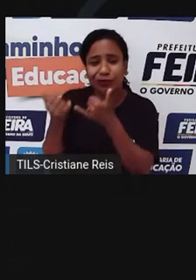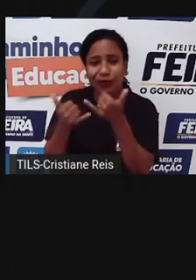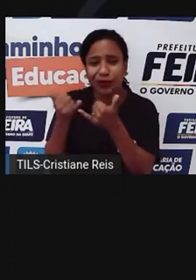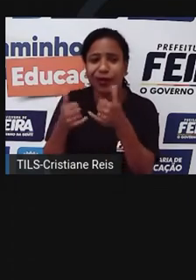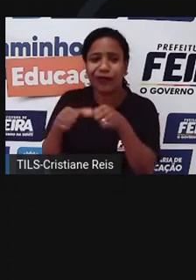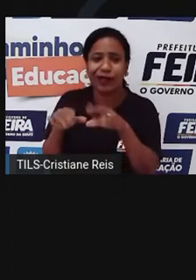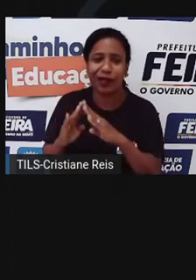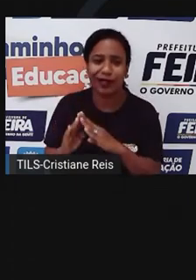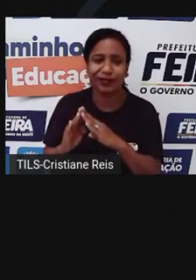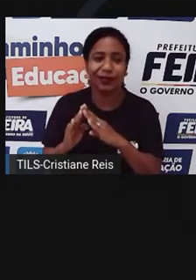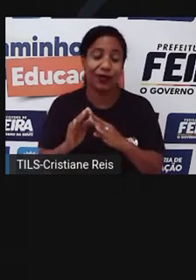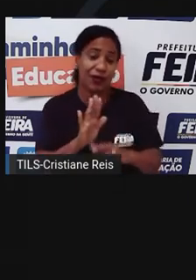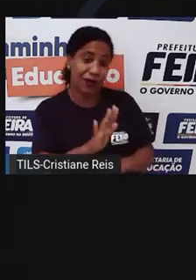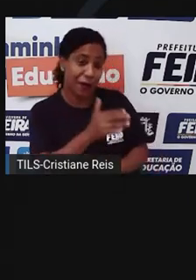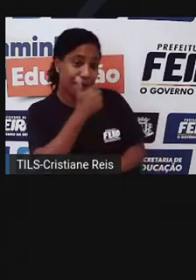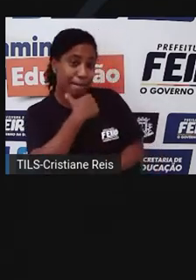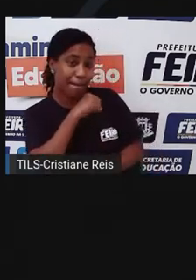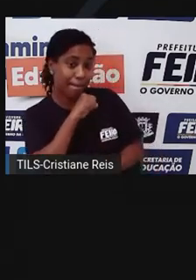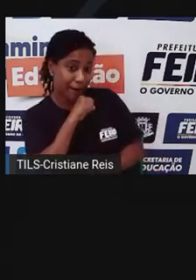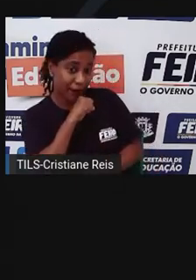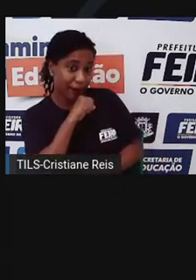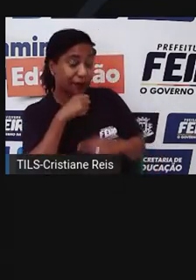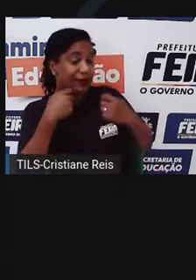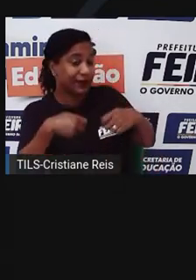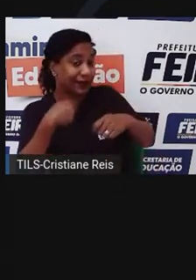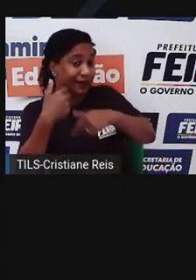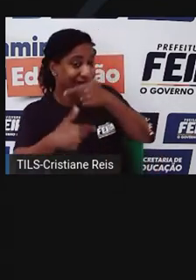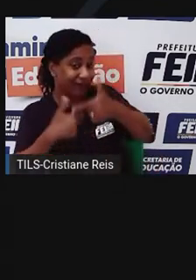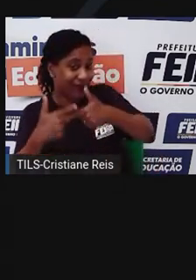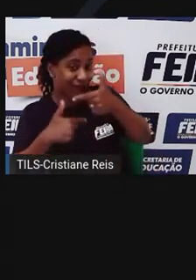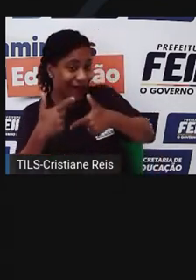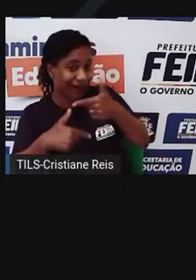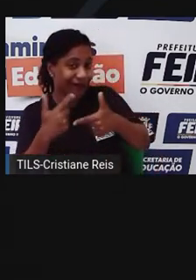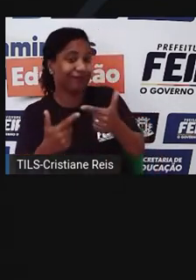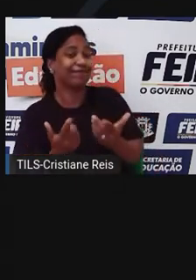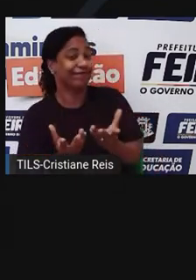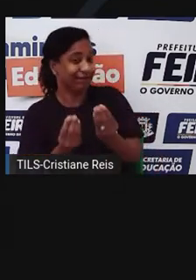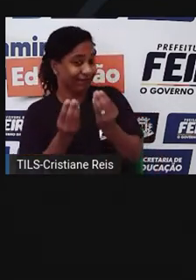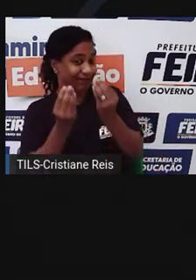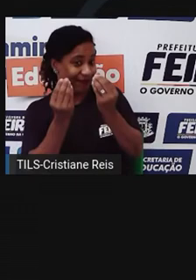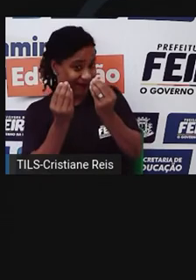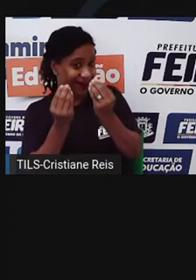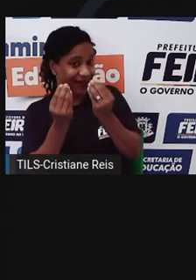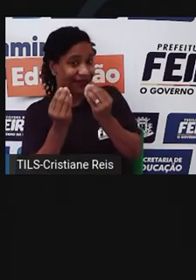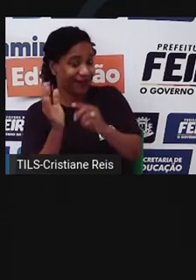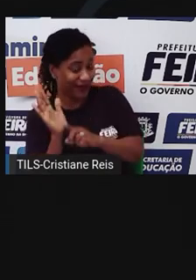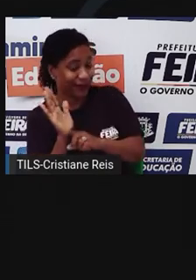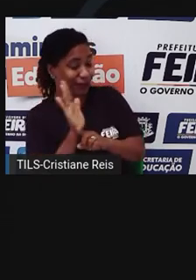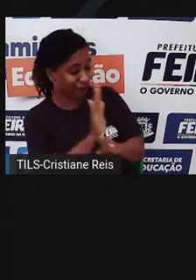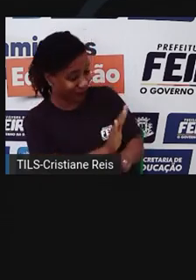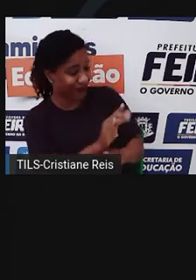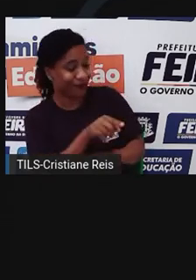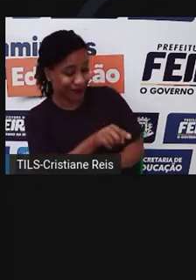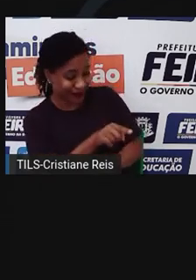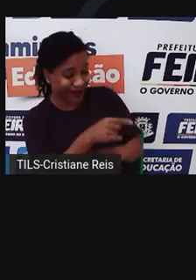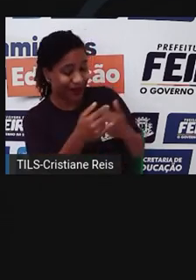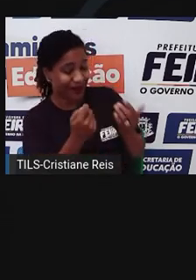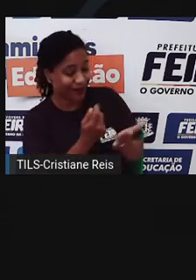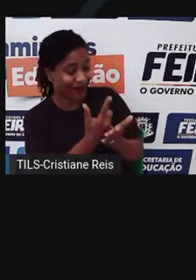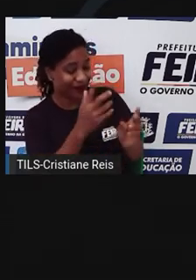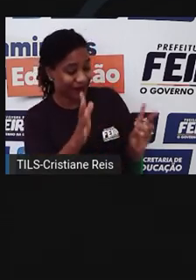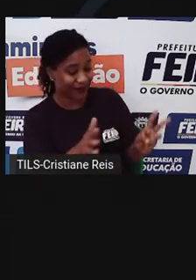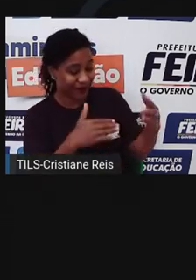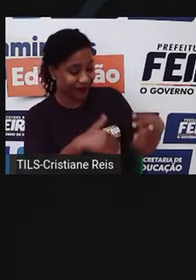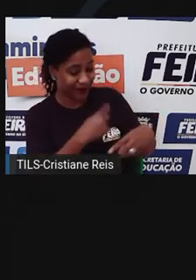bastante, mas o papai tem que trabalhar bastante, que é para comprar o presente para a Bebel, por exemplo. Essa frase pode trazer